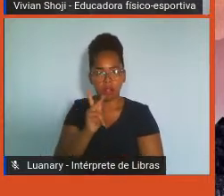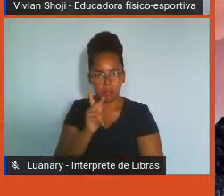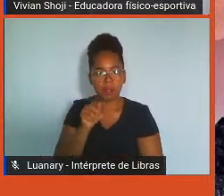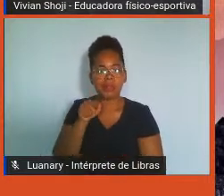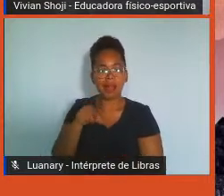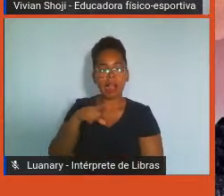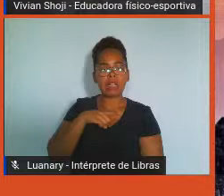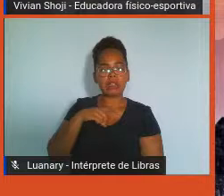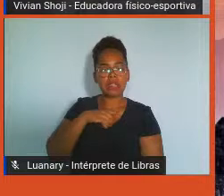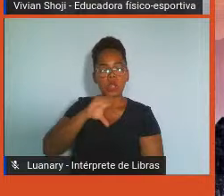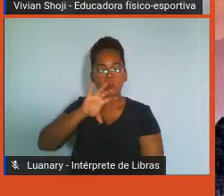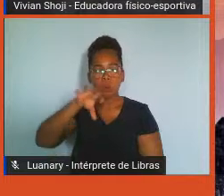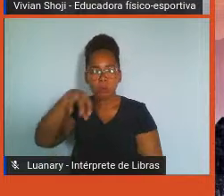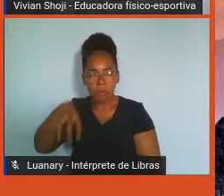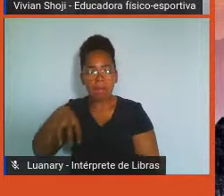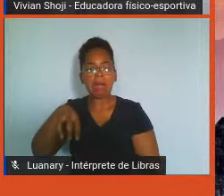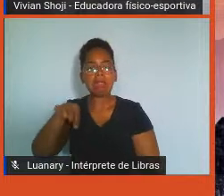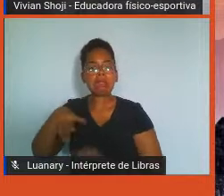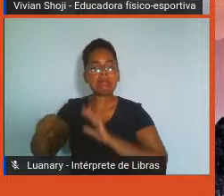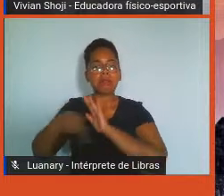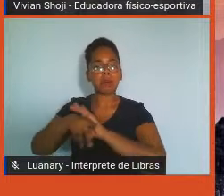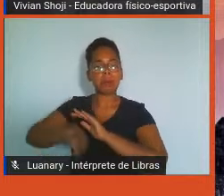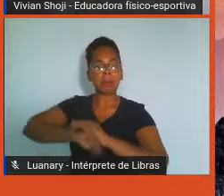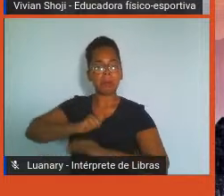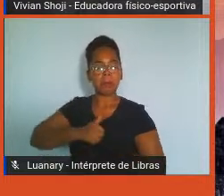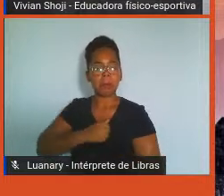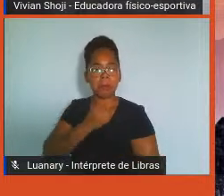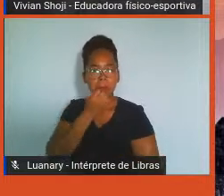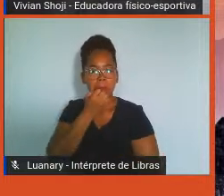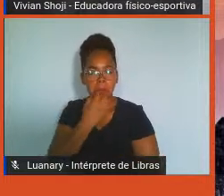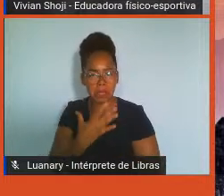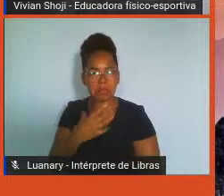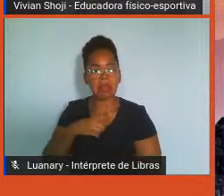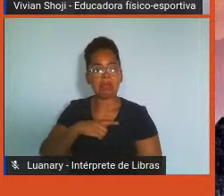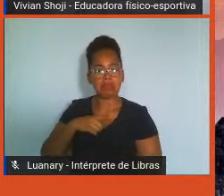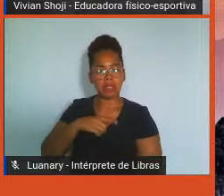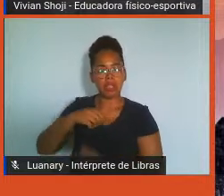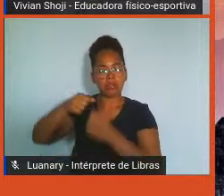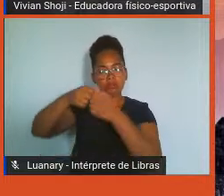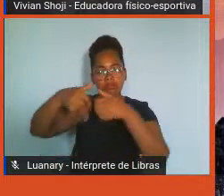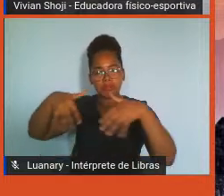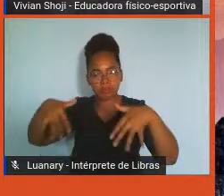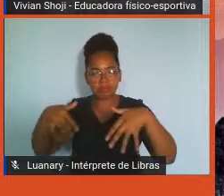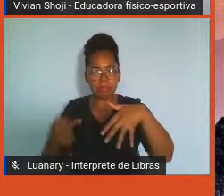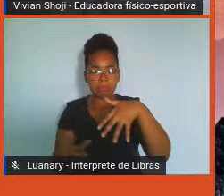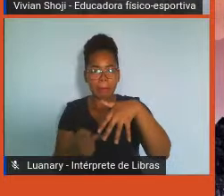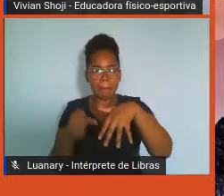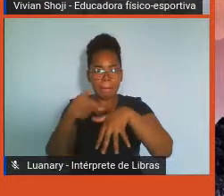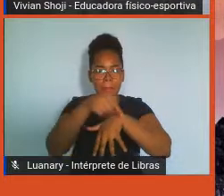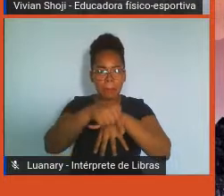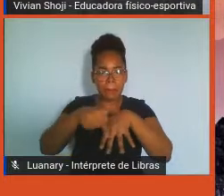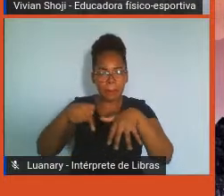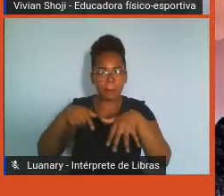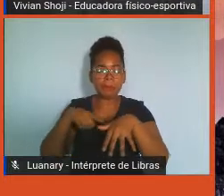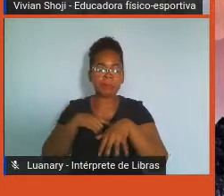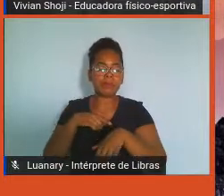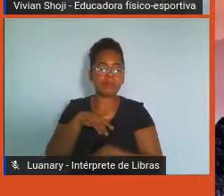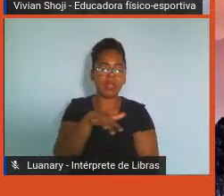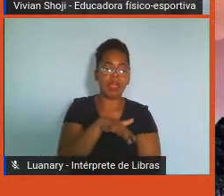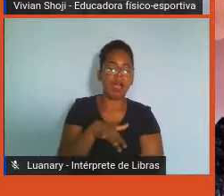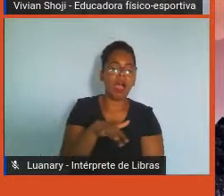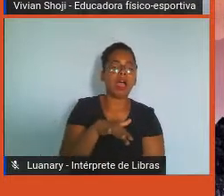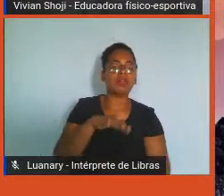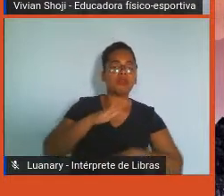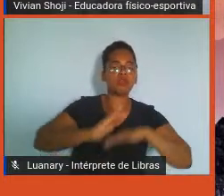tem uma subdivisão que tem várias frentes, ela tem o desenvolvimento de carreira, desenvolvimento físico, mental,